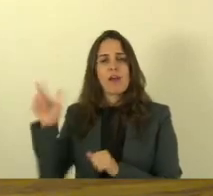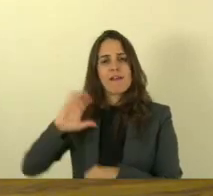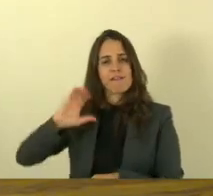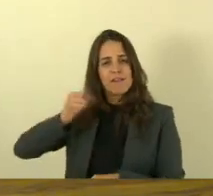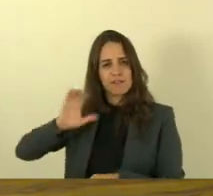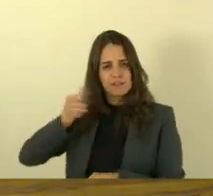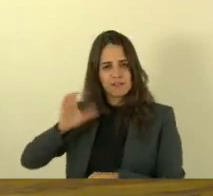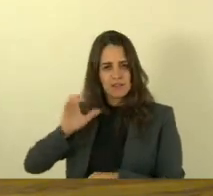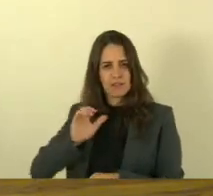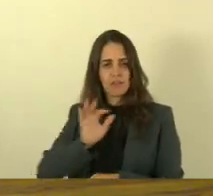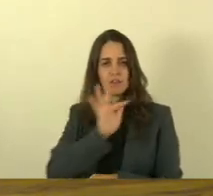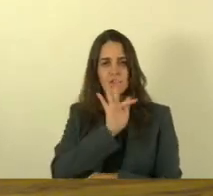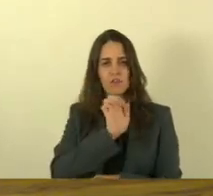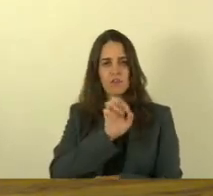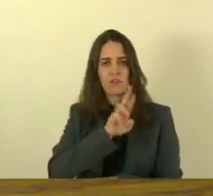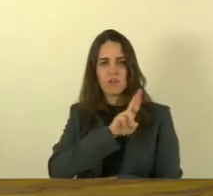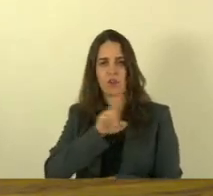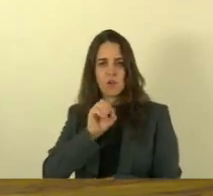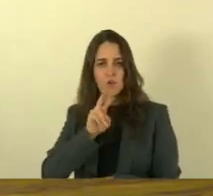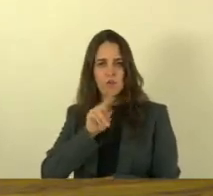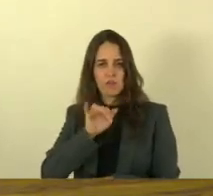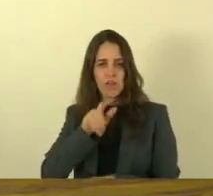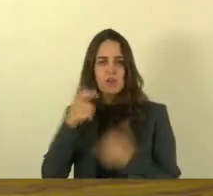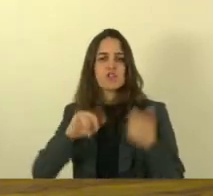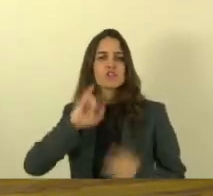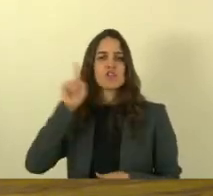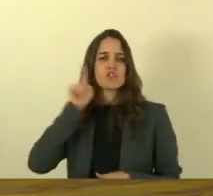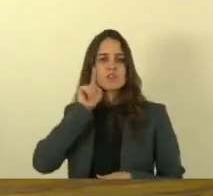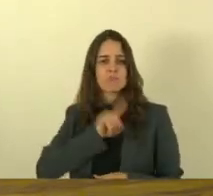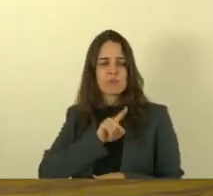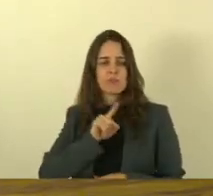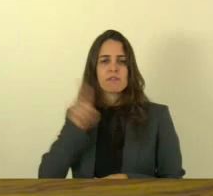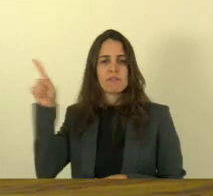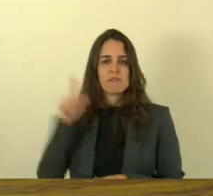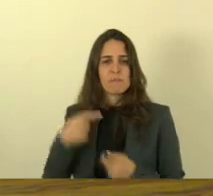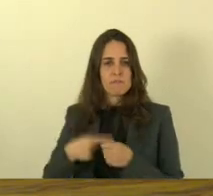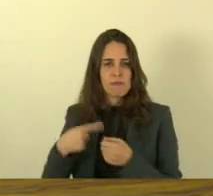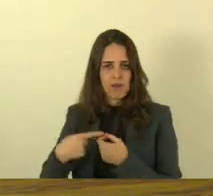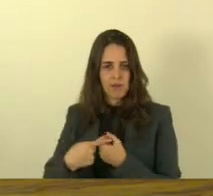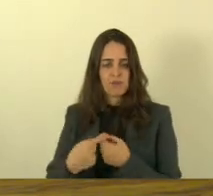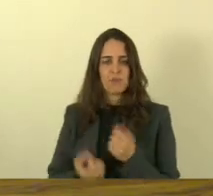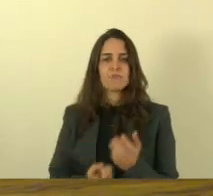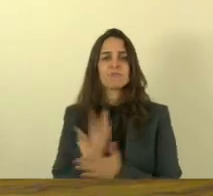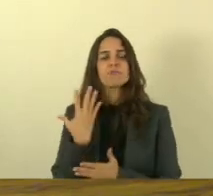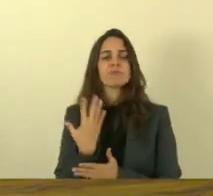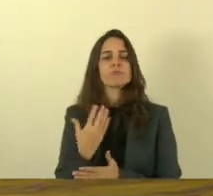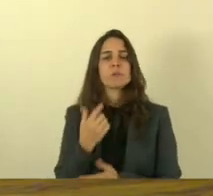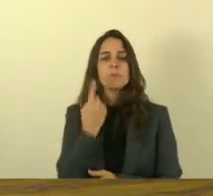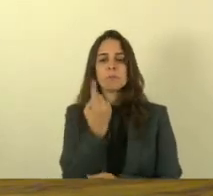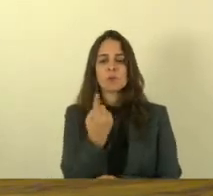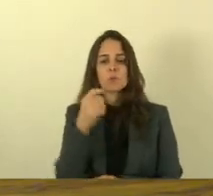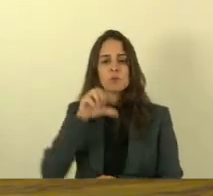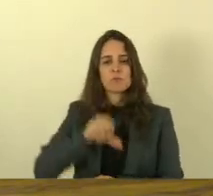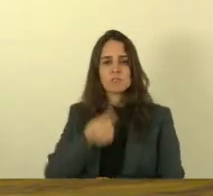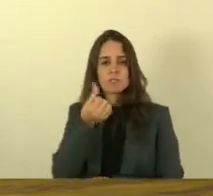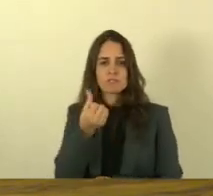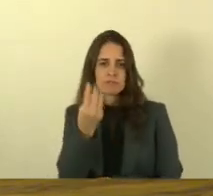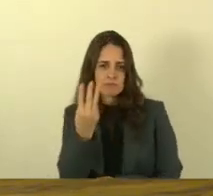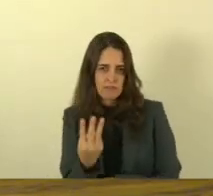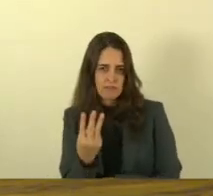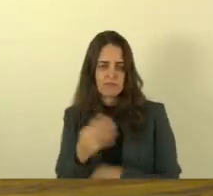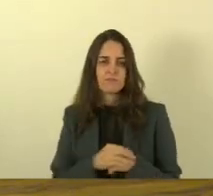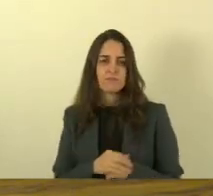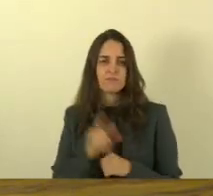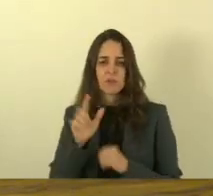precisamente em Jardim América no ano de 1963 um clube que foi uma